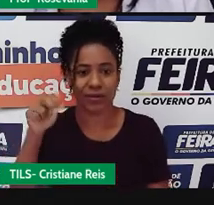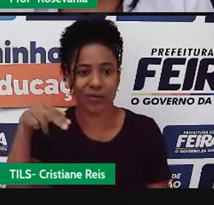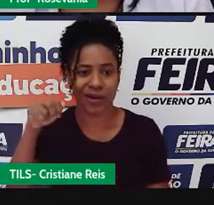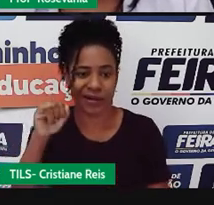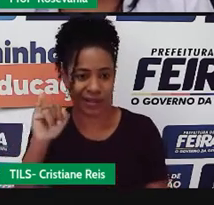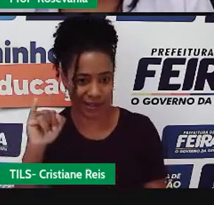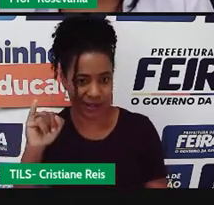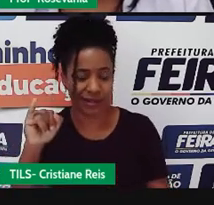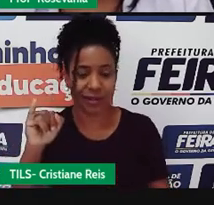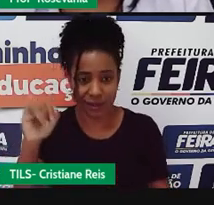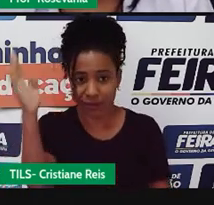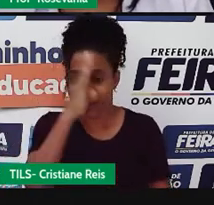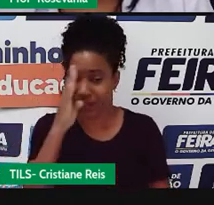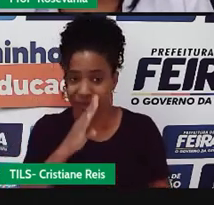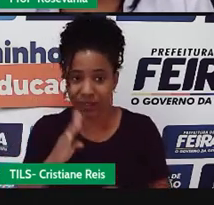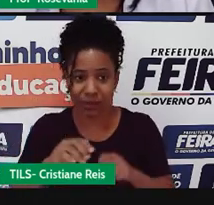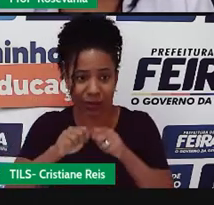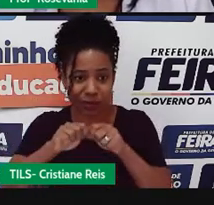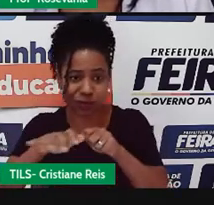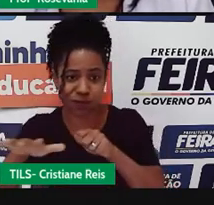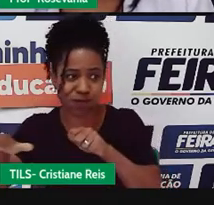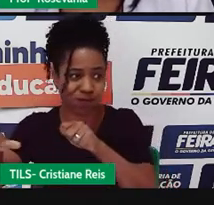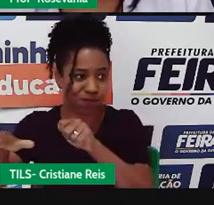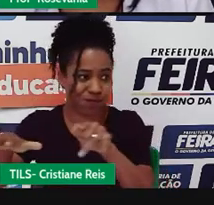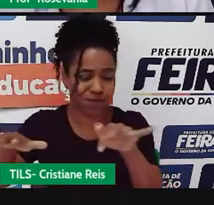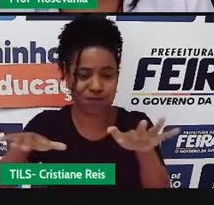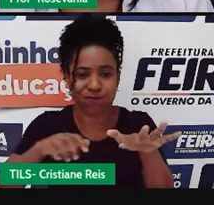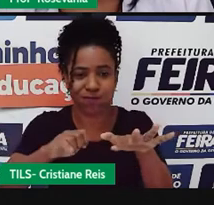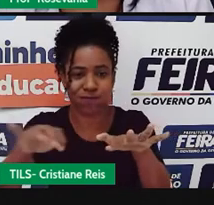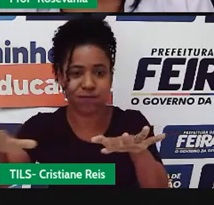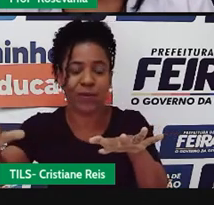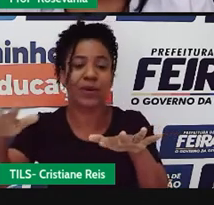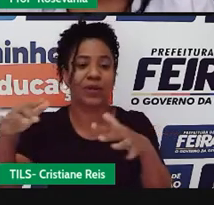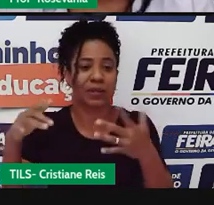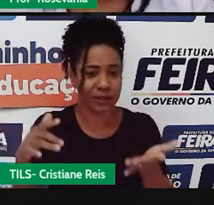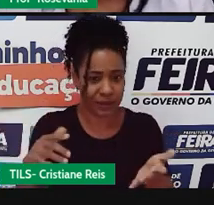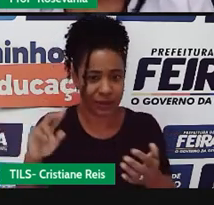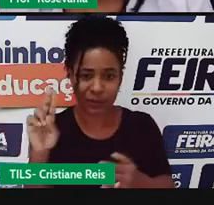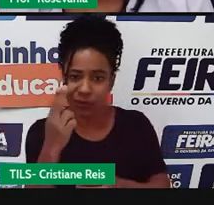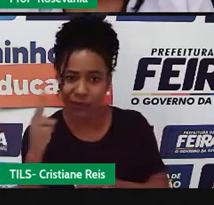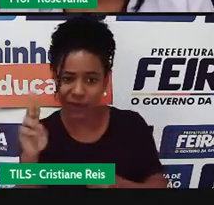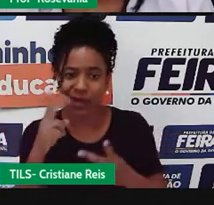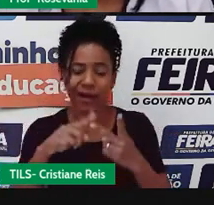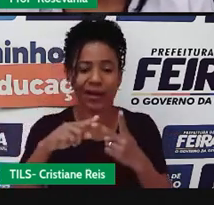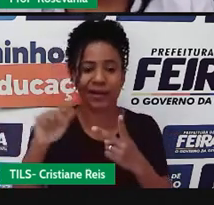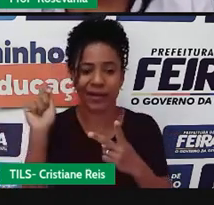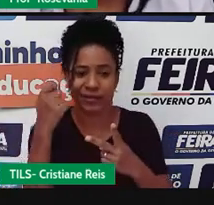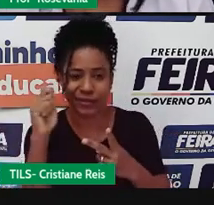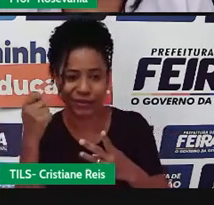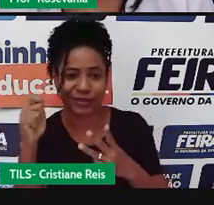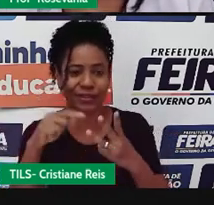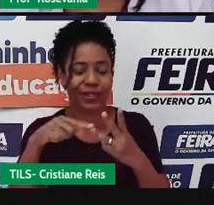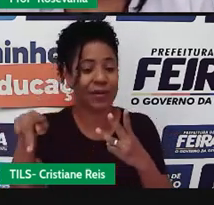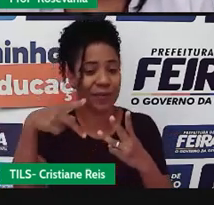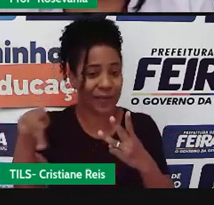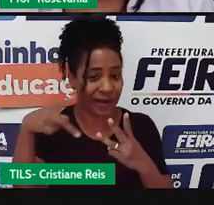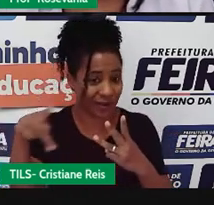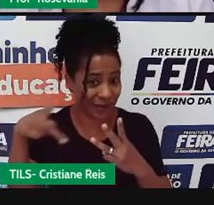fronteiras brasileiras, como vocês estão percebendo aqui, né, que ele pega uma parte do Uruguai, uma parte do Argentina, uma parte do Paraguai,